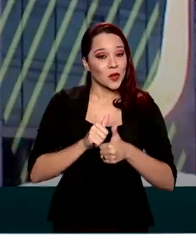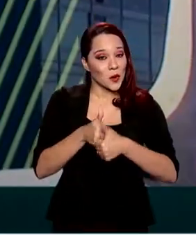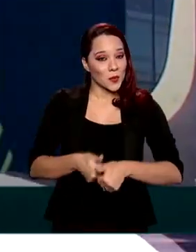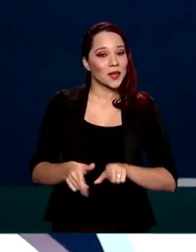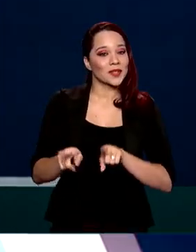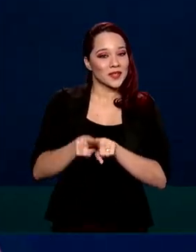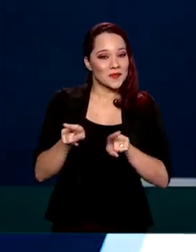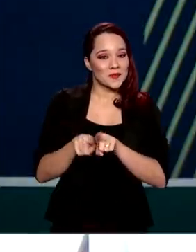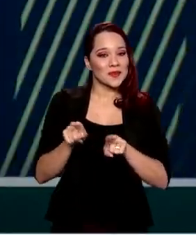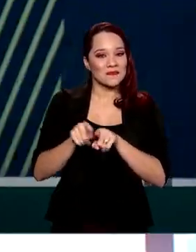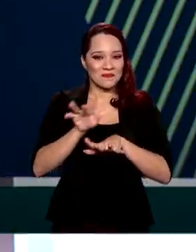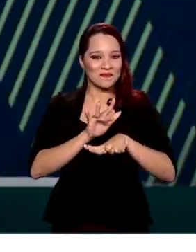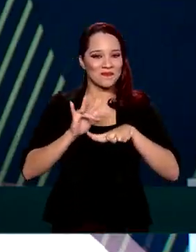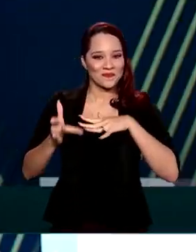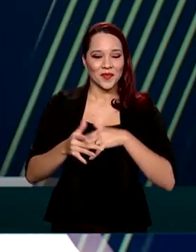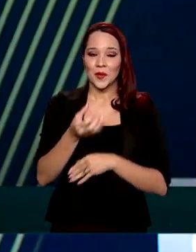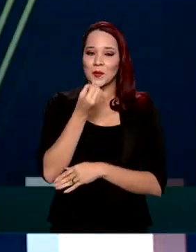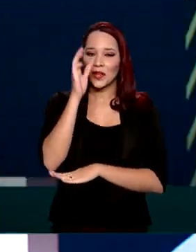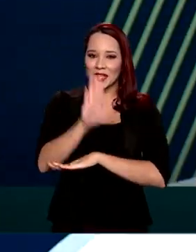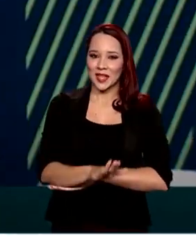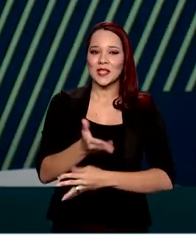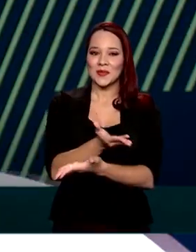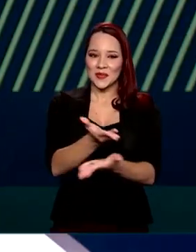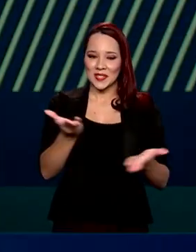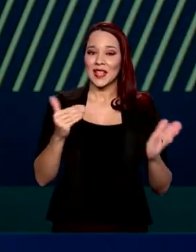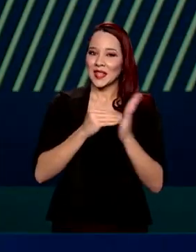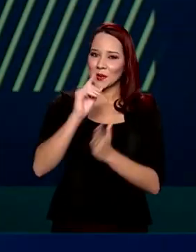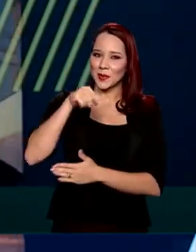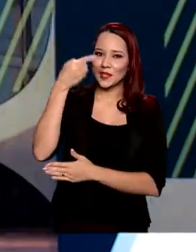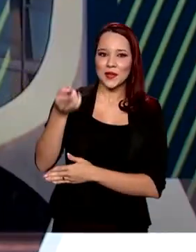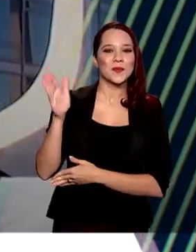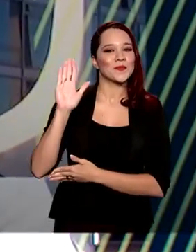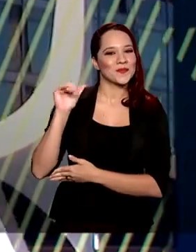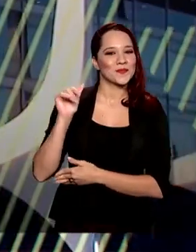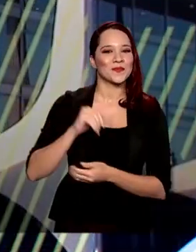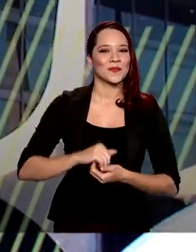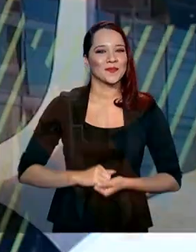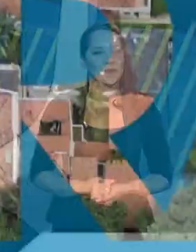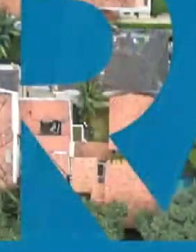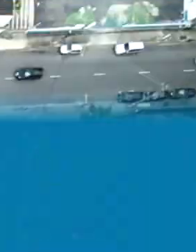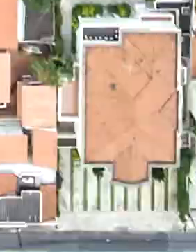acompanhe também pelas redes sociais. Uma ótima tarde para você e até a próxima edição.